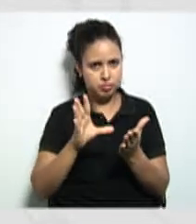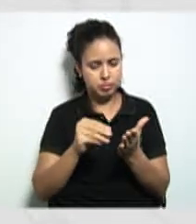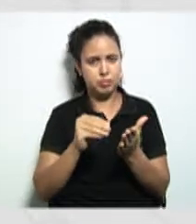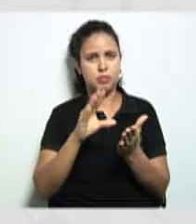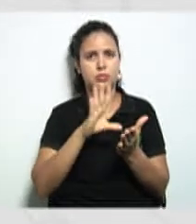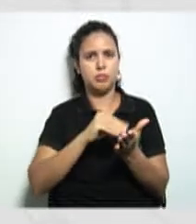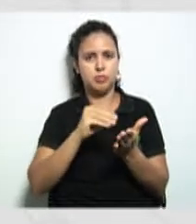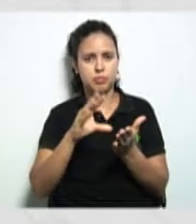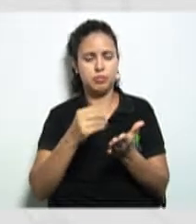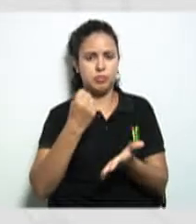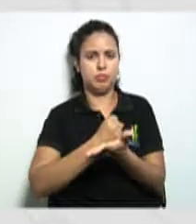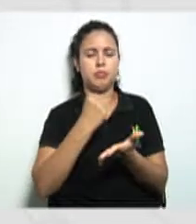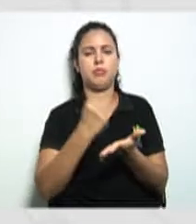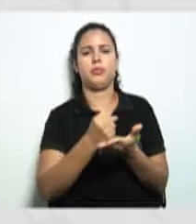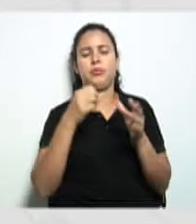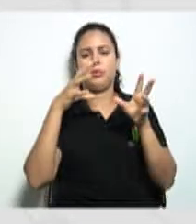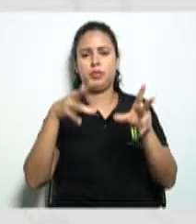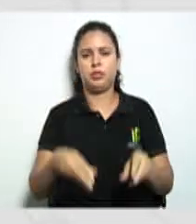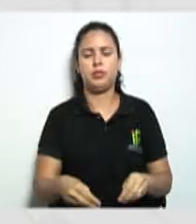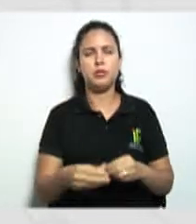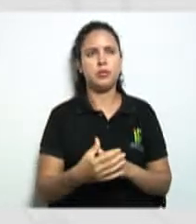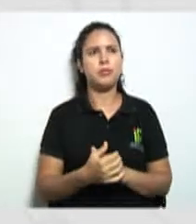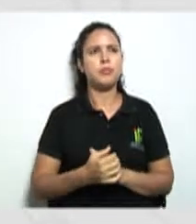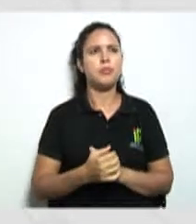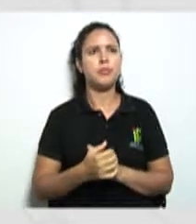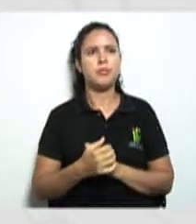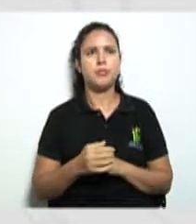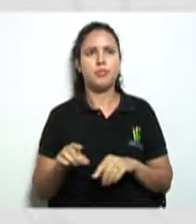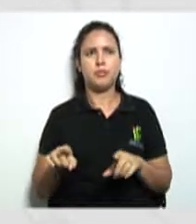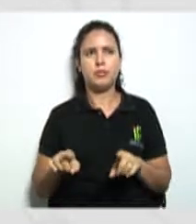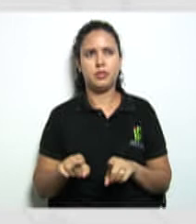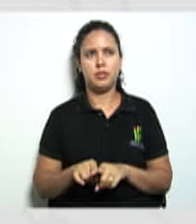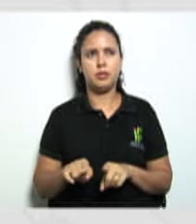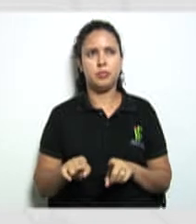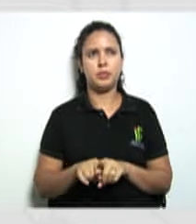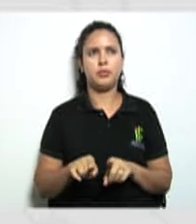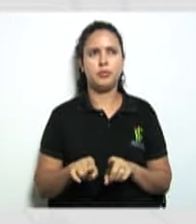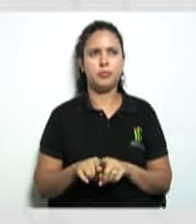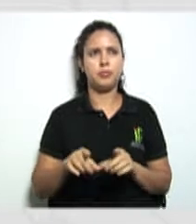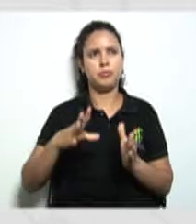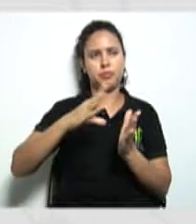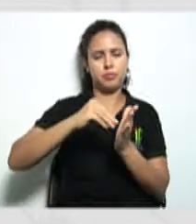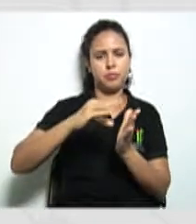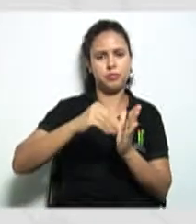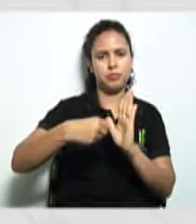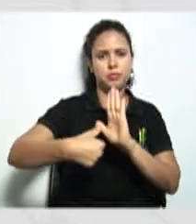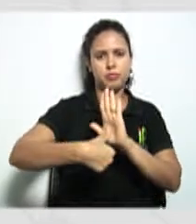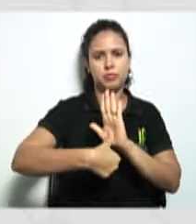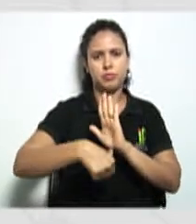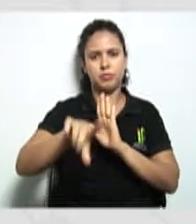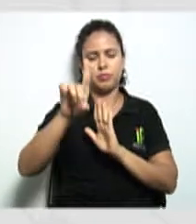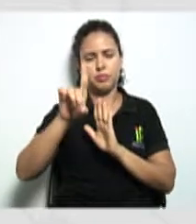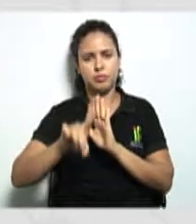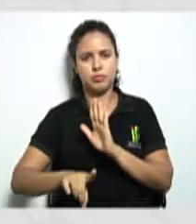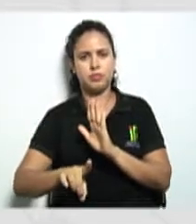cópia do documento de identidade do diretor presidente